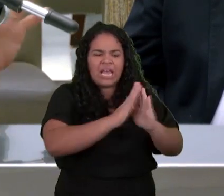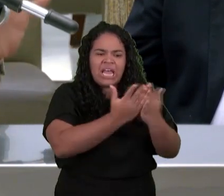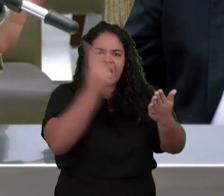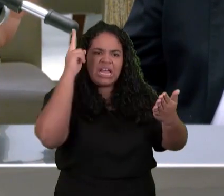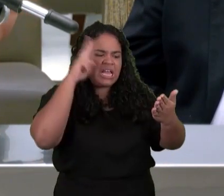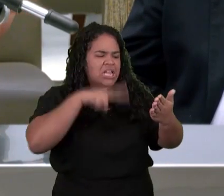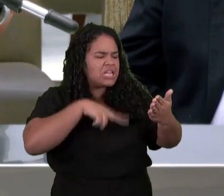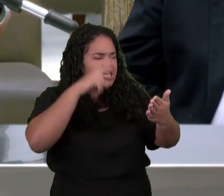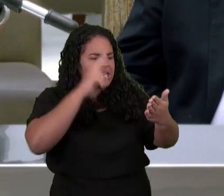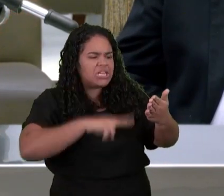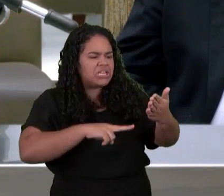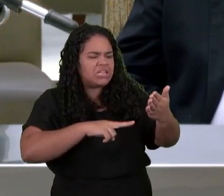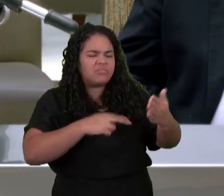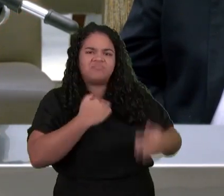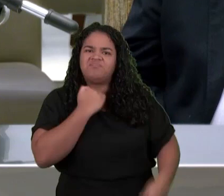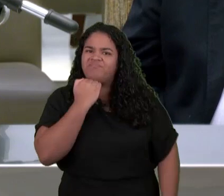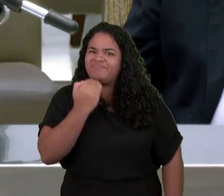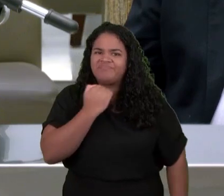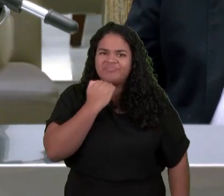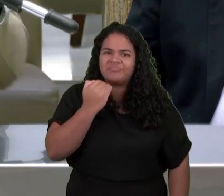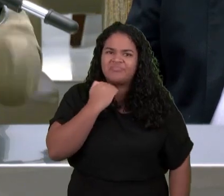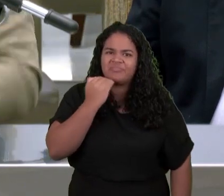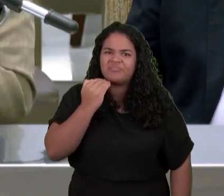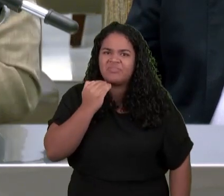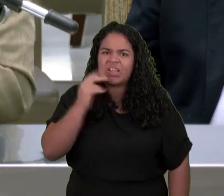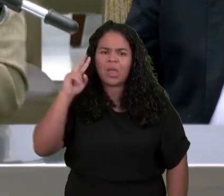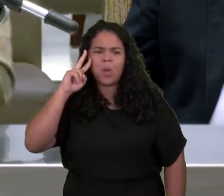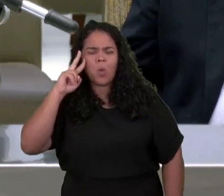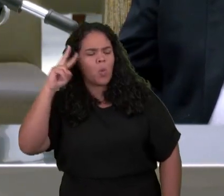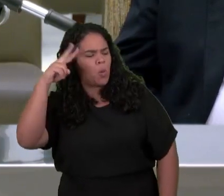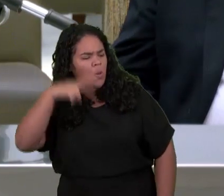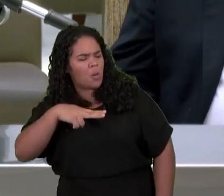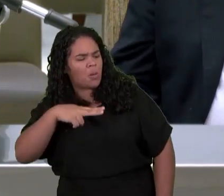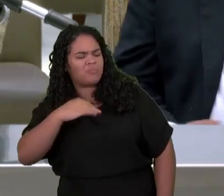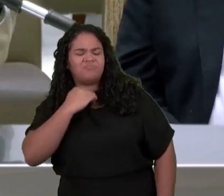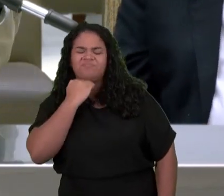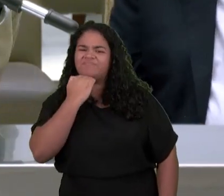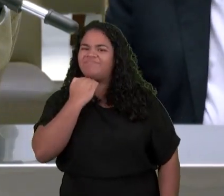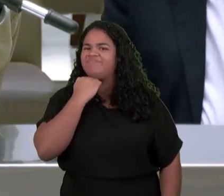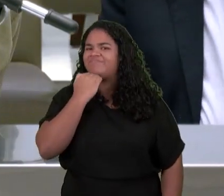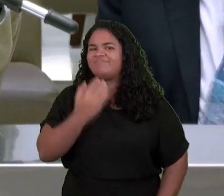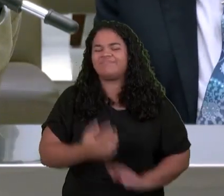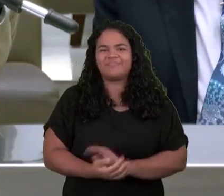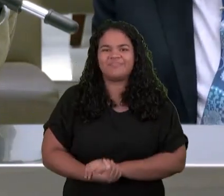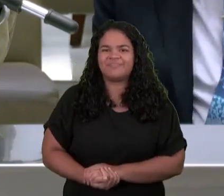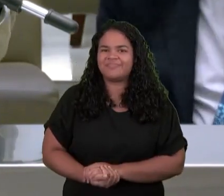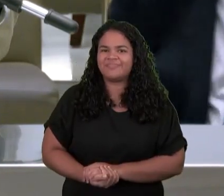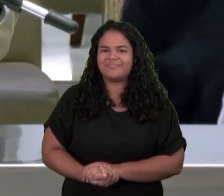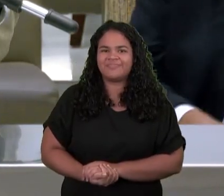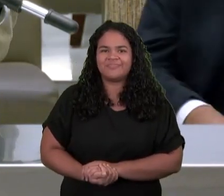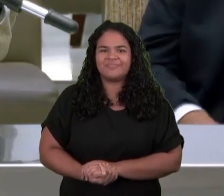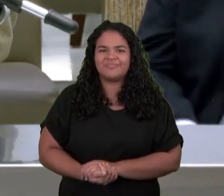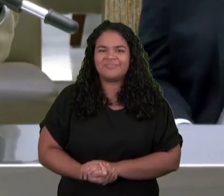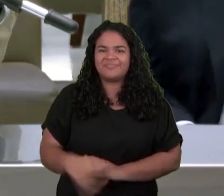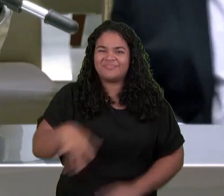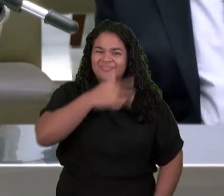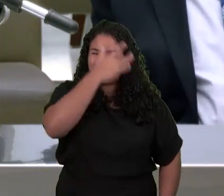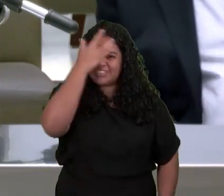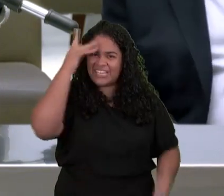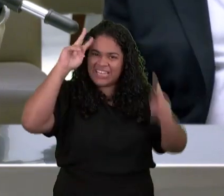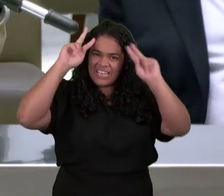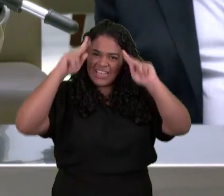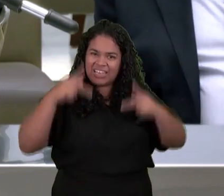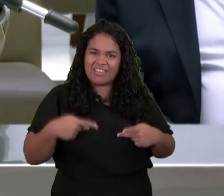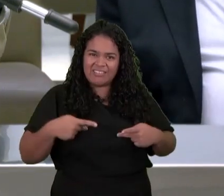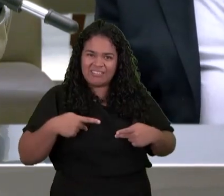caótico Ninguém Podia abrir O livro Mas não Era só isso Ninguém Podia Olhar